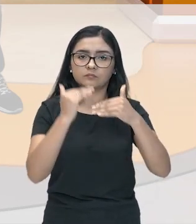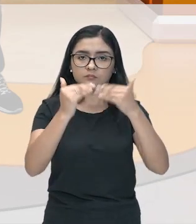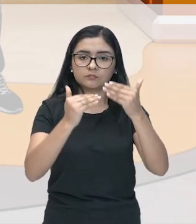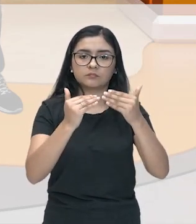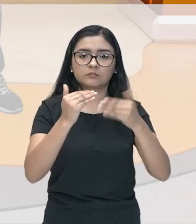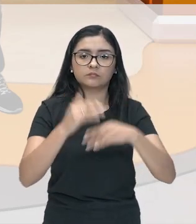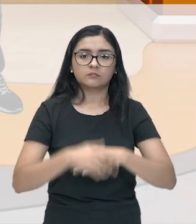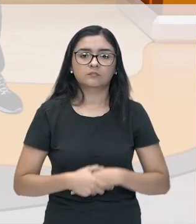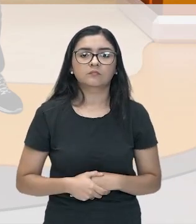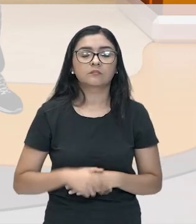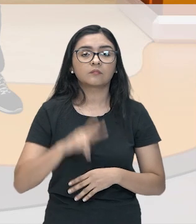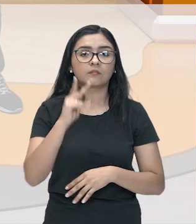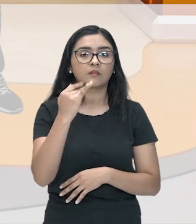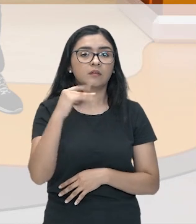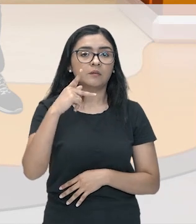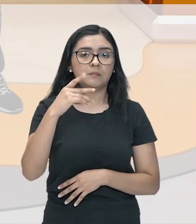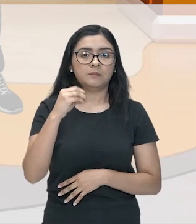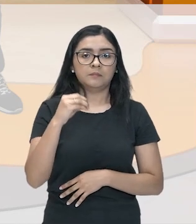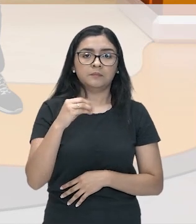Hipócrates.